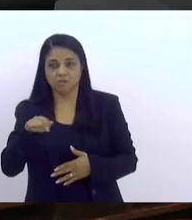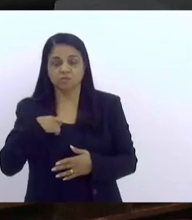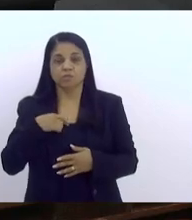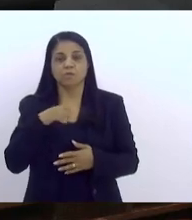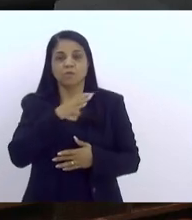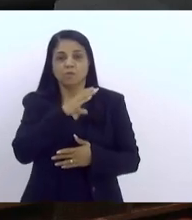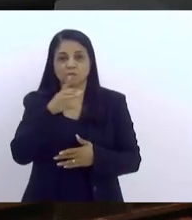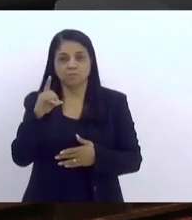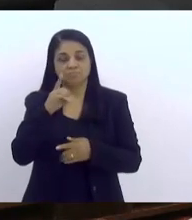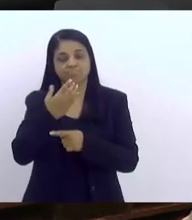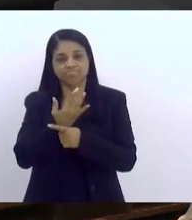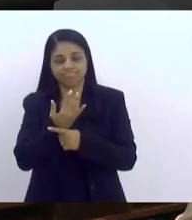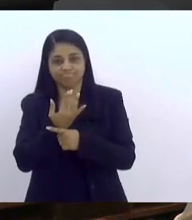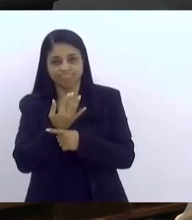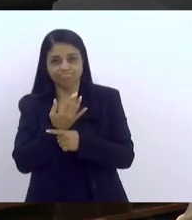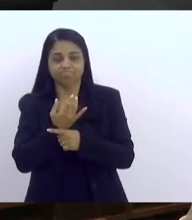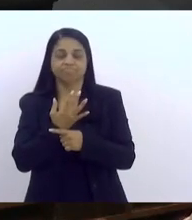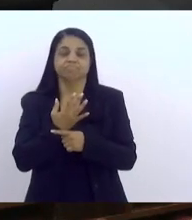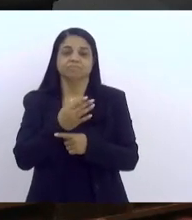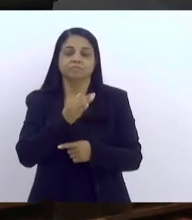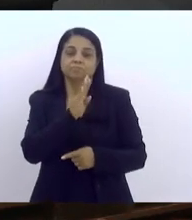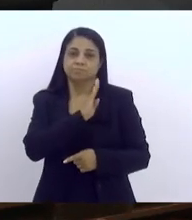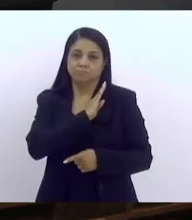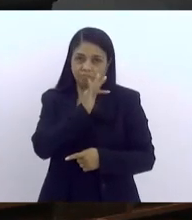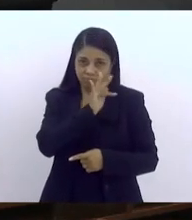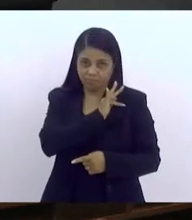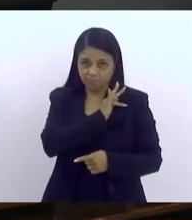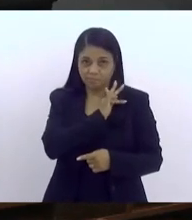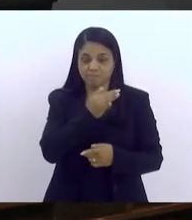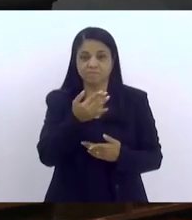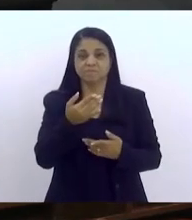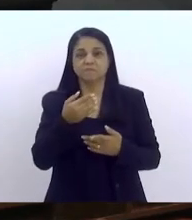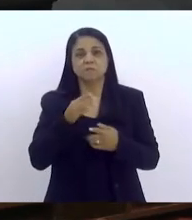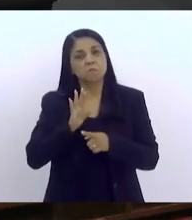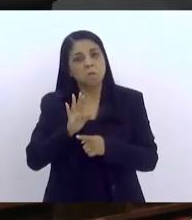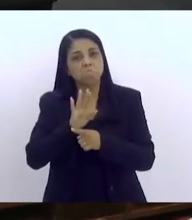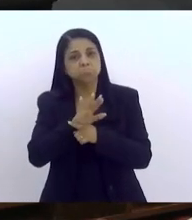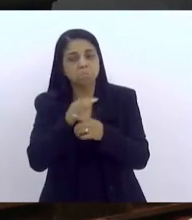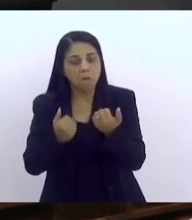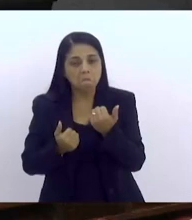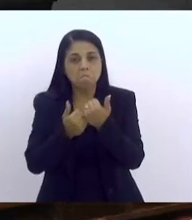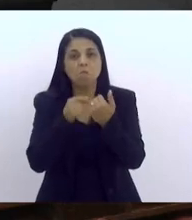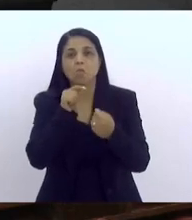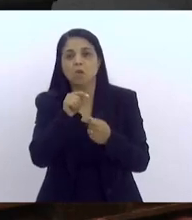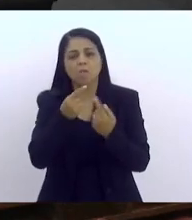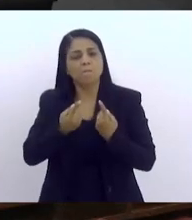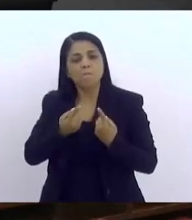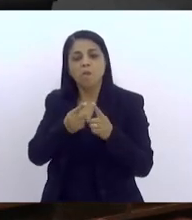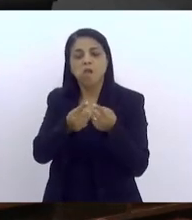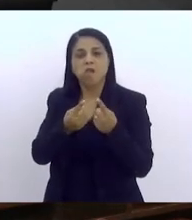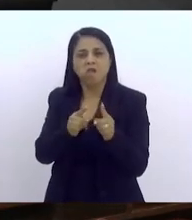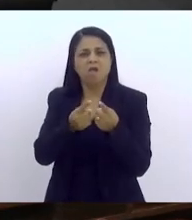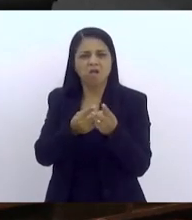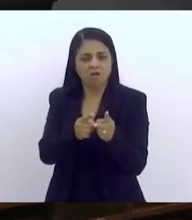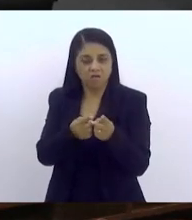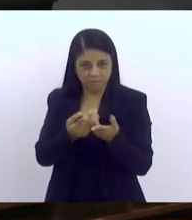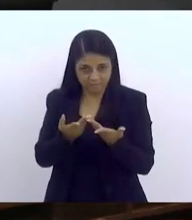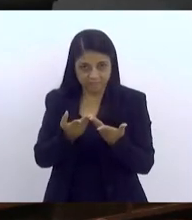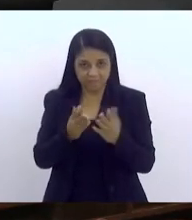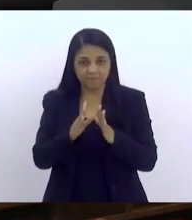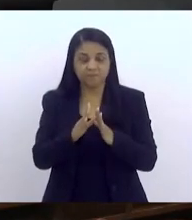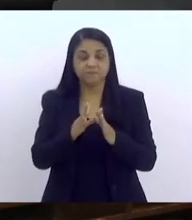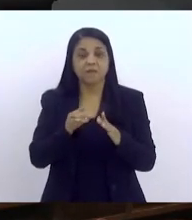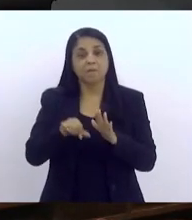Caxias, na Baixada Fluminense. Eu queria dar uma atribuição no sentido de uma provocação, aliás, duas provocações.